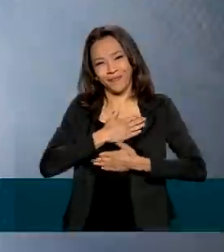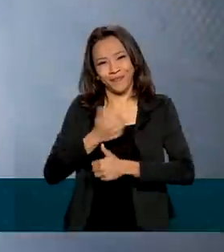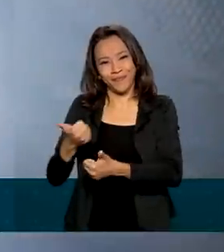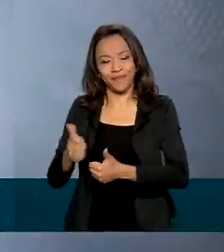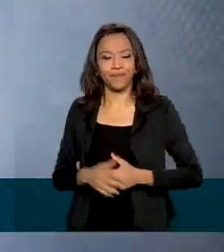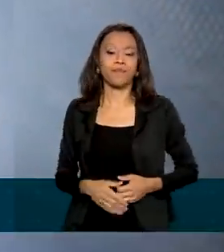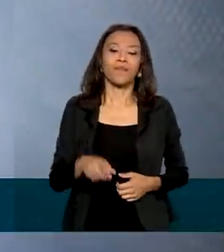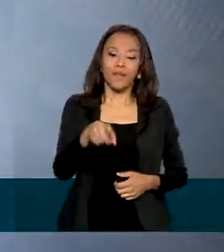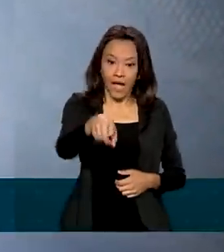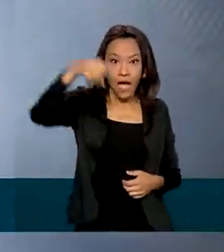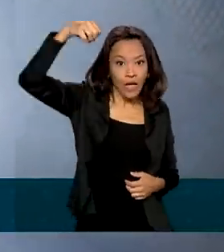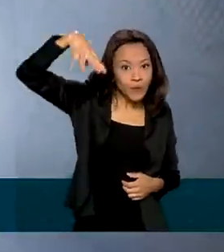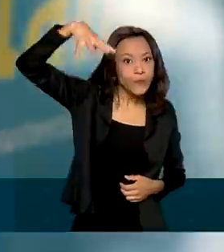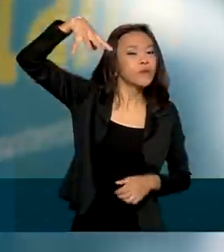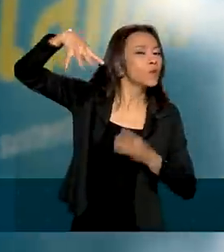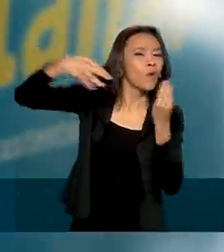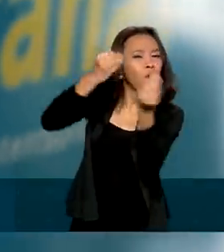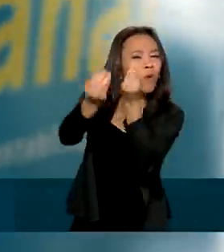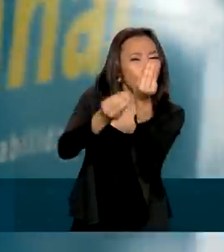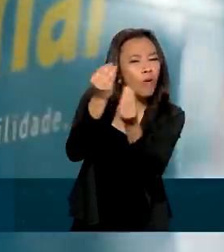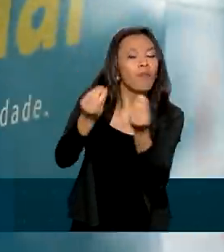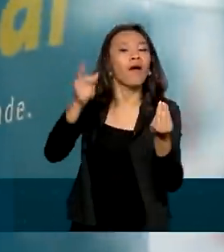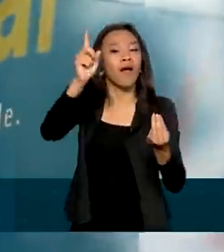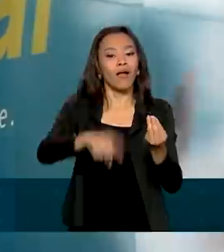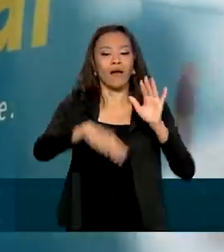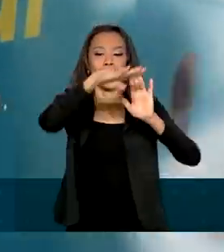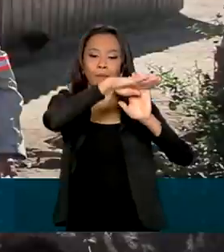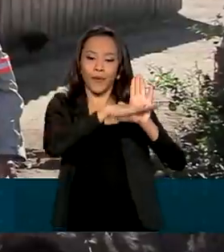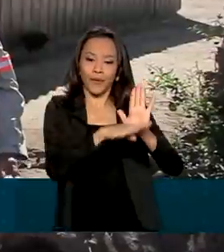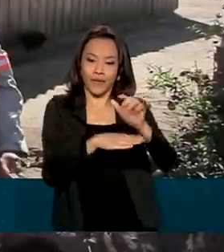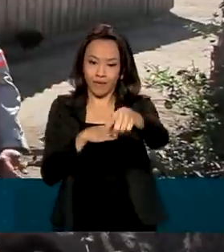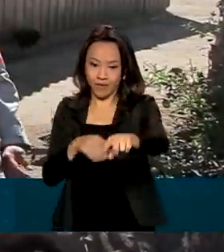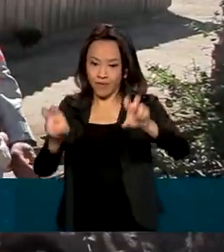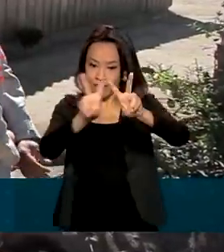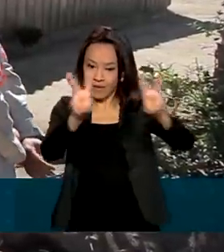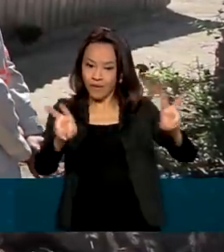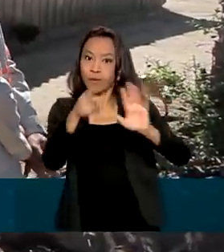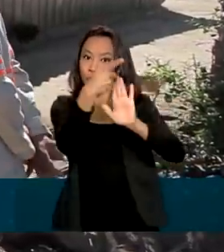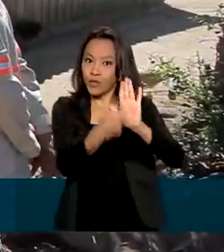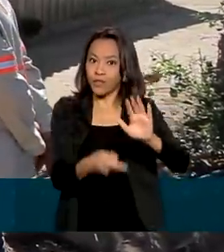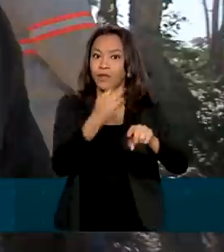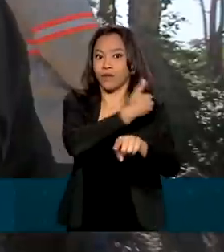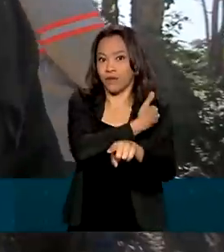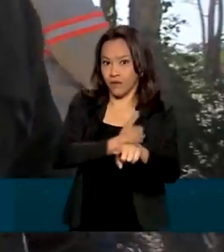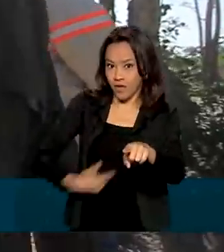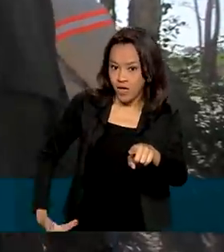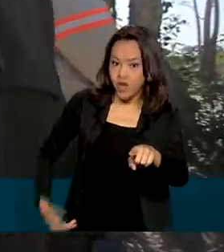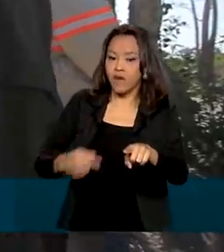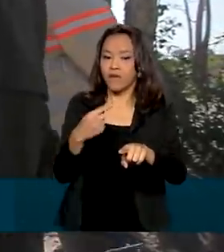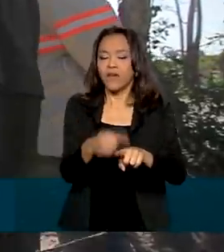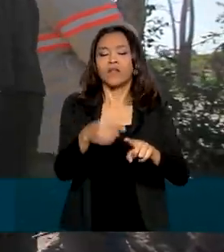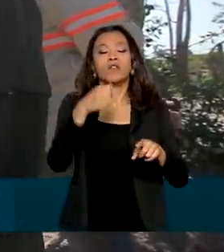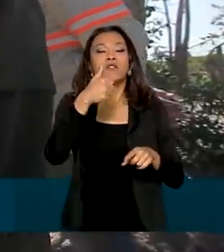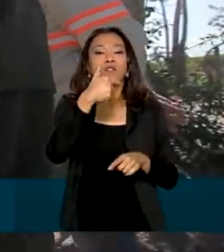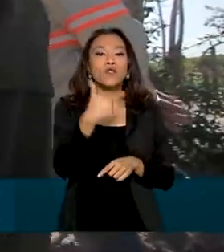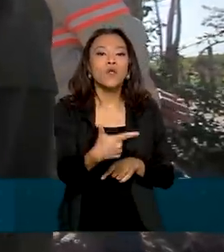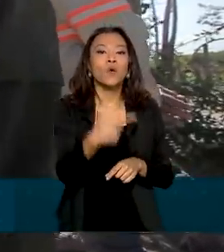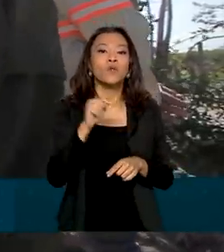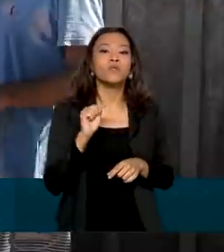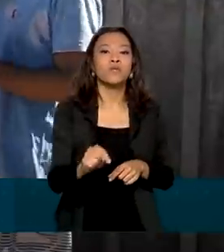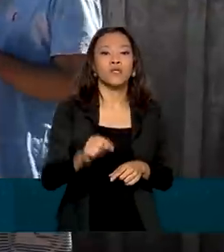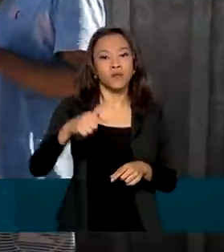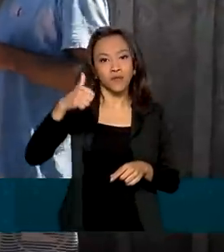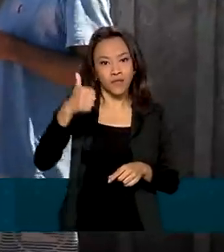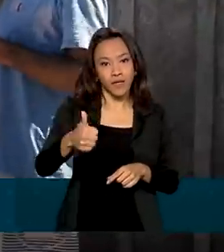luz chegou para Dona Leônida por meio do programa Ilumina Pantanal. Cerca de 5 mil habitantes de 2.167